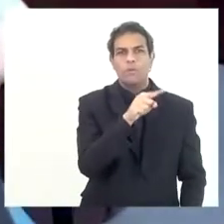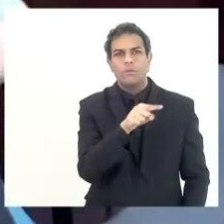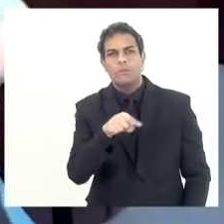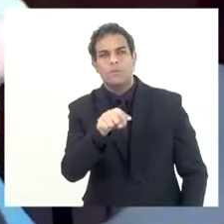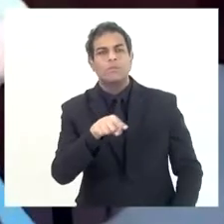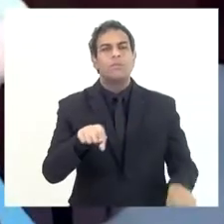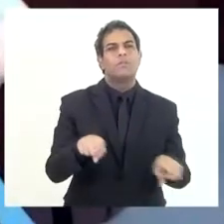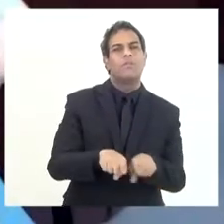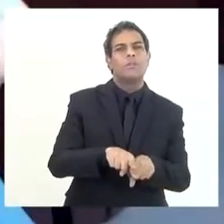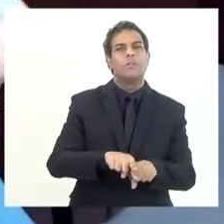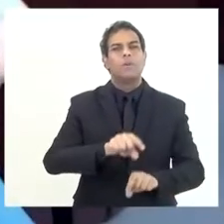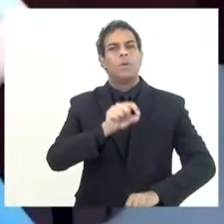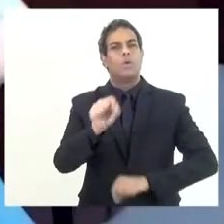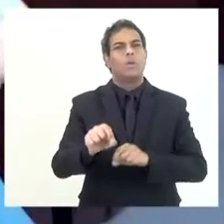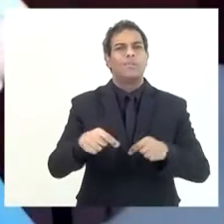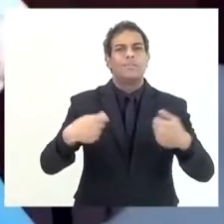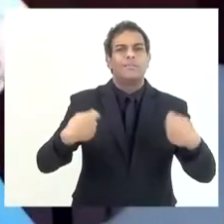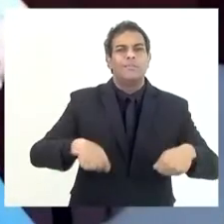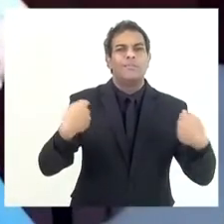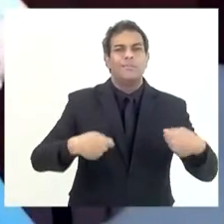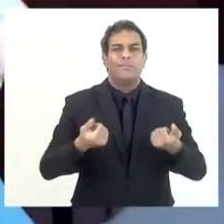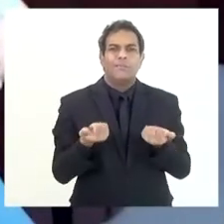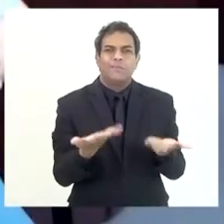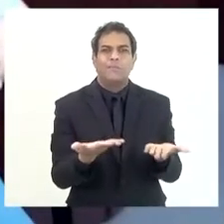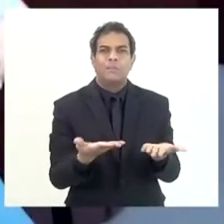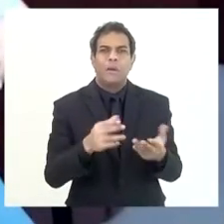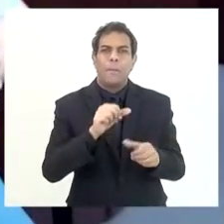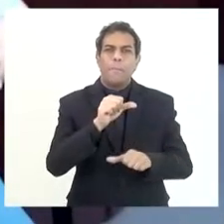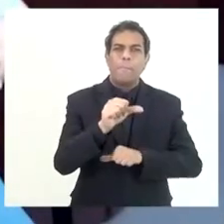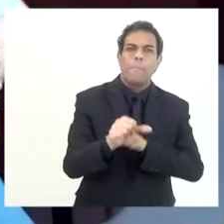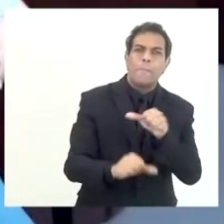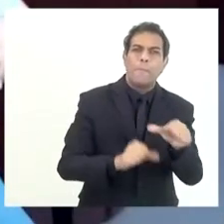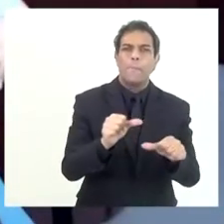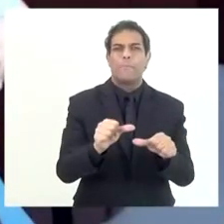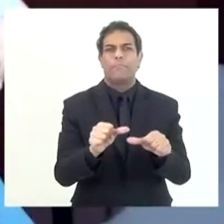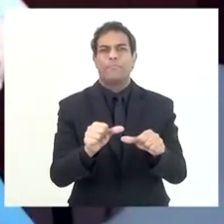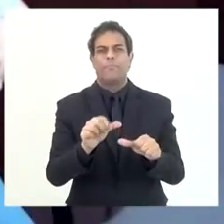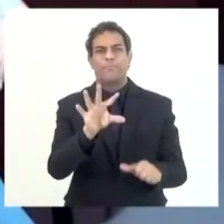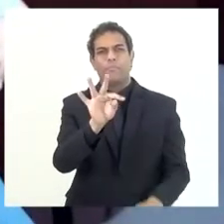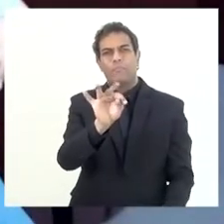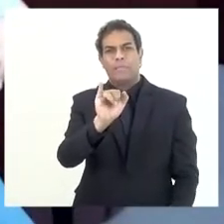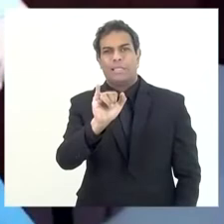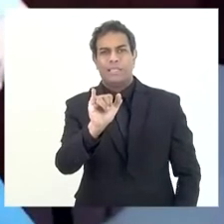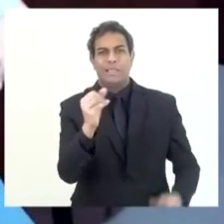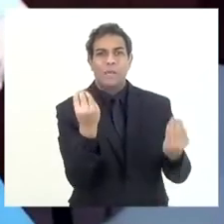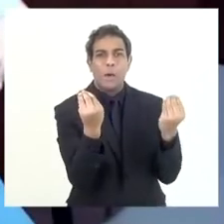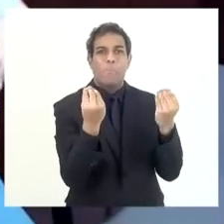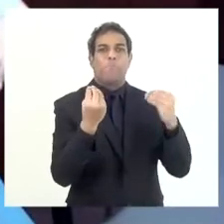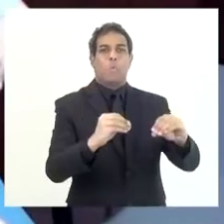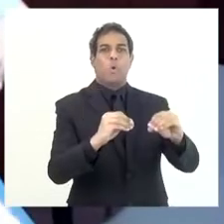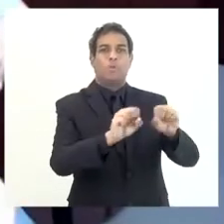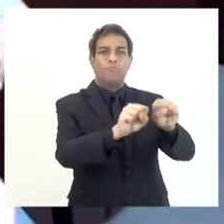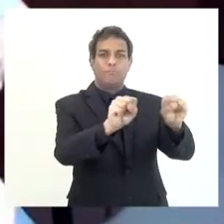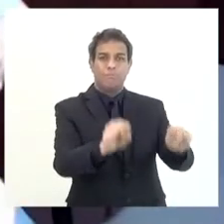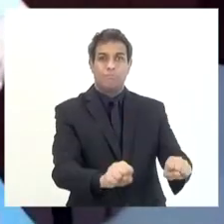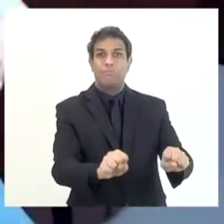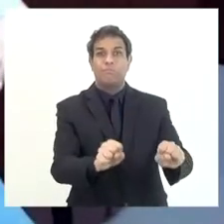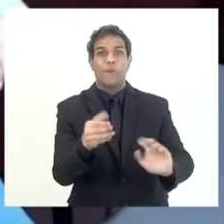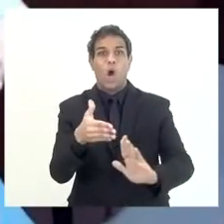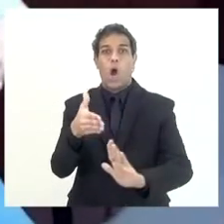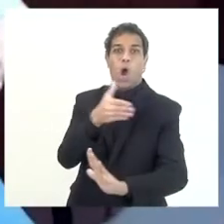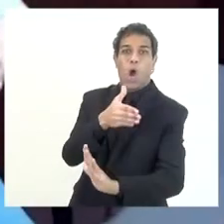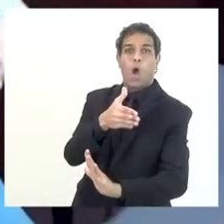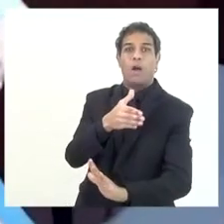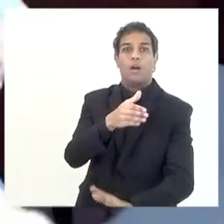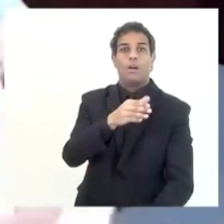isso, isso gerou a necessidade de uma alteração de TI nos sistemas, porque antes a Cefaz